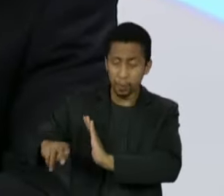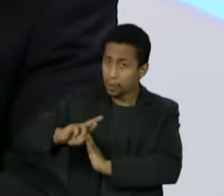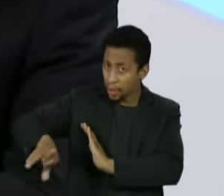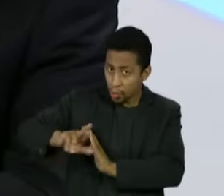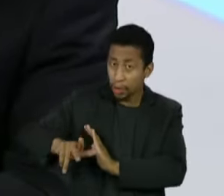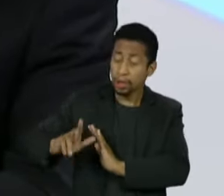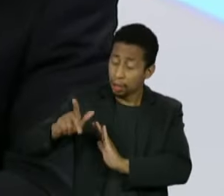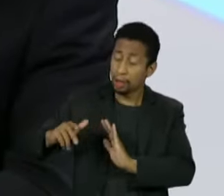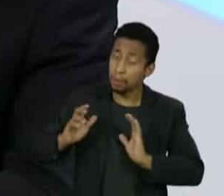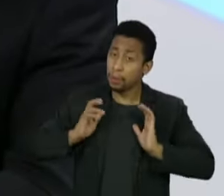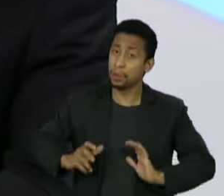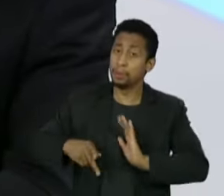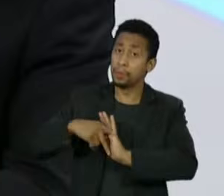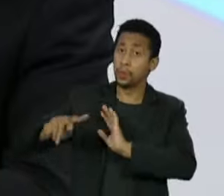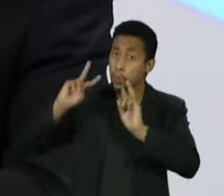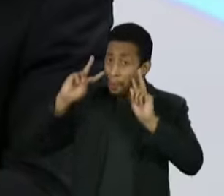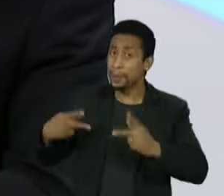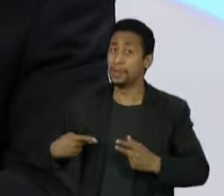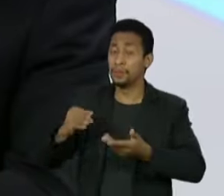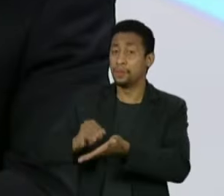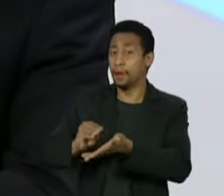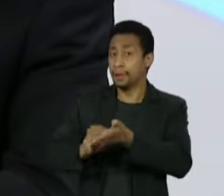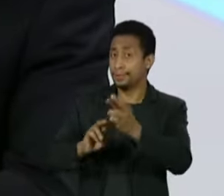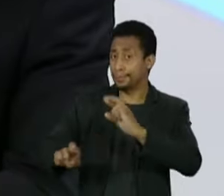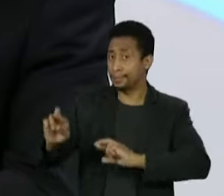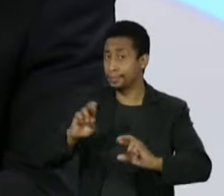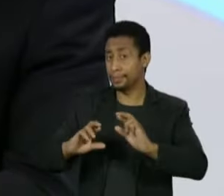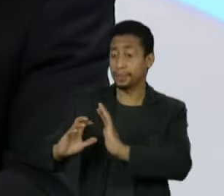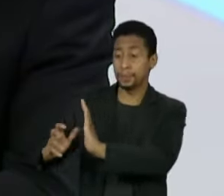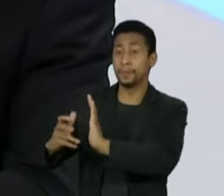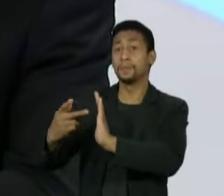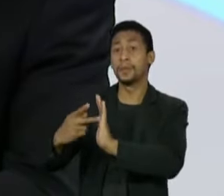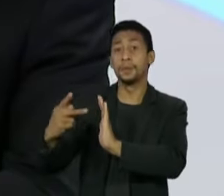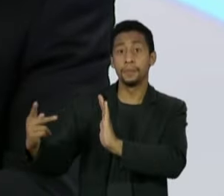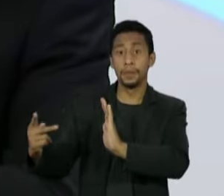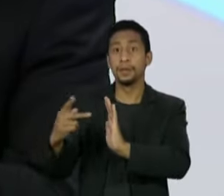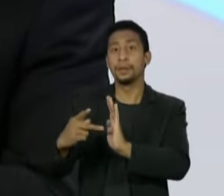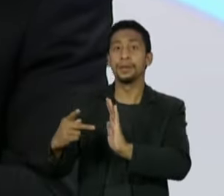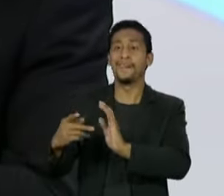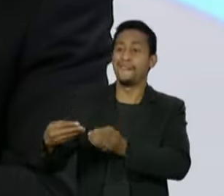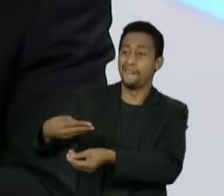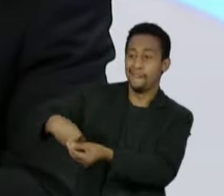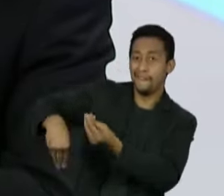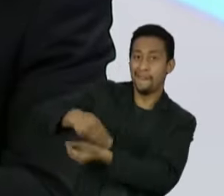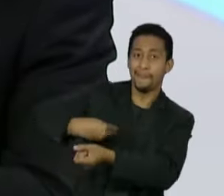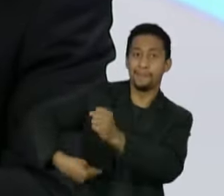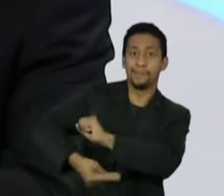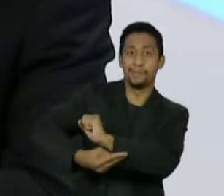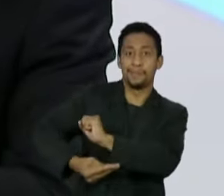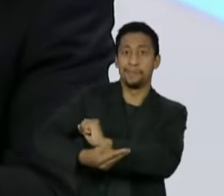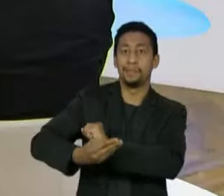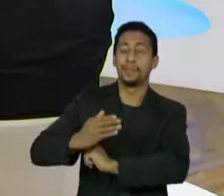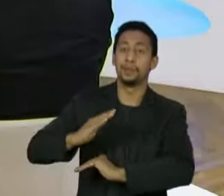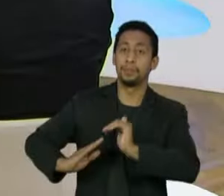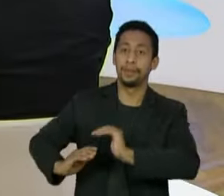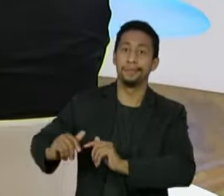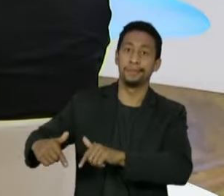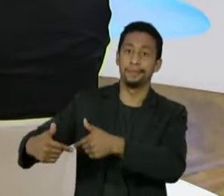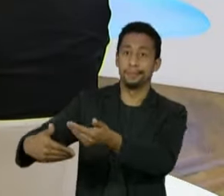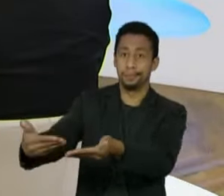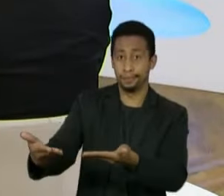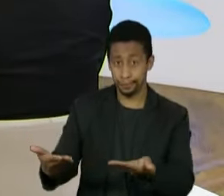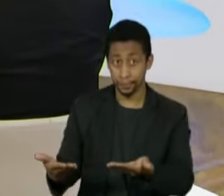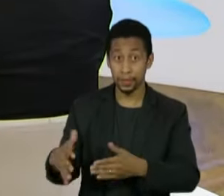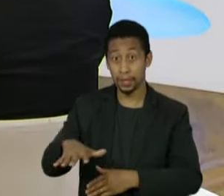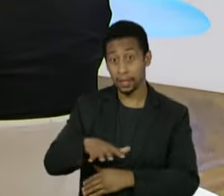fiscalizada. E o PP consegue aderir a cada governo que passa e vai mantendo suas práticas e seus nichos. Muito claramente, no